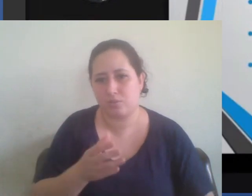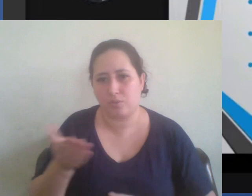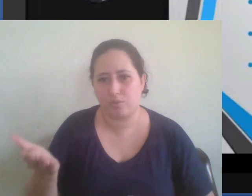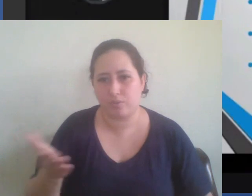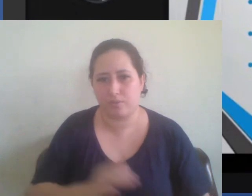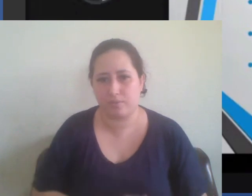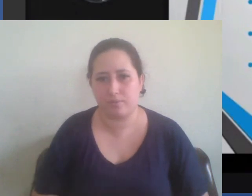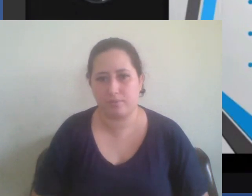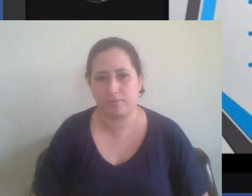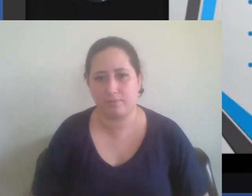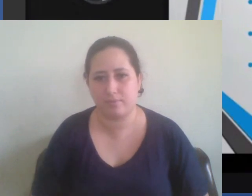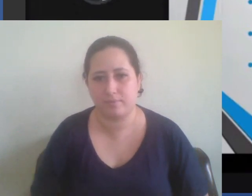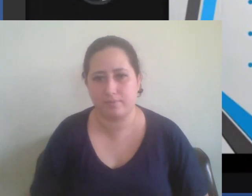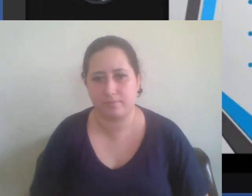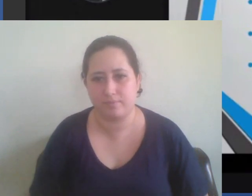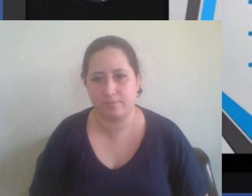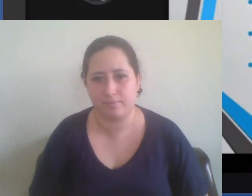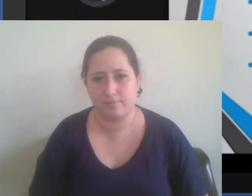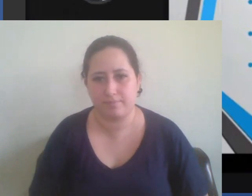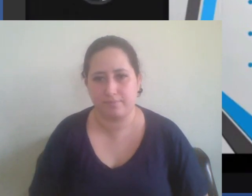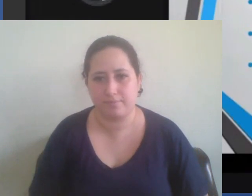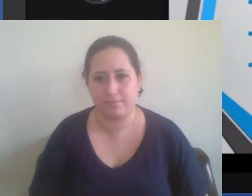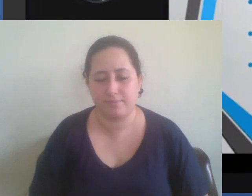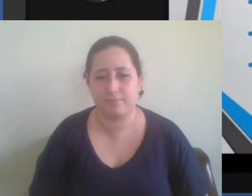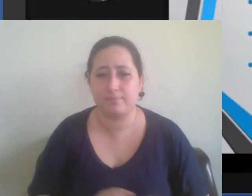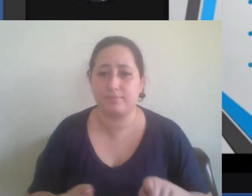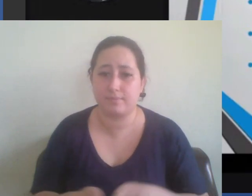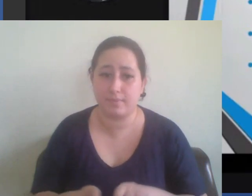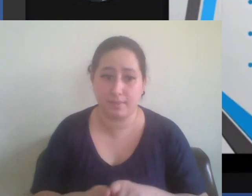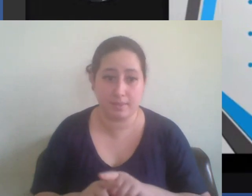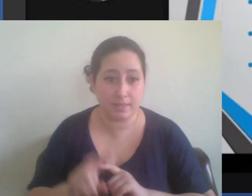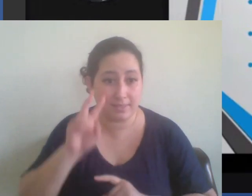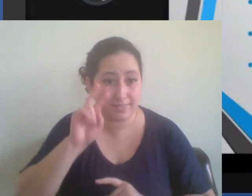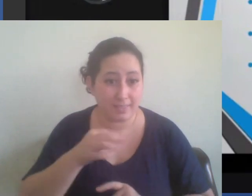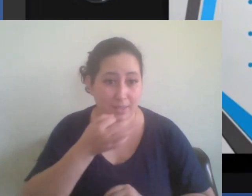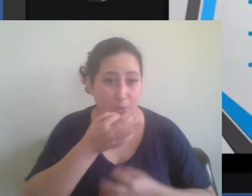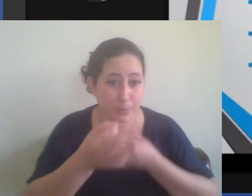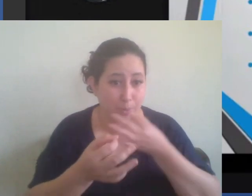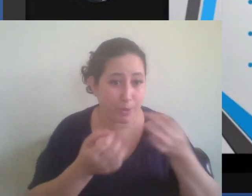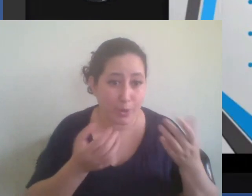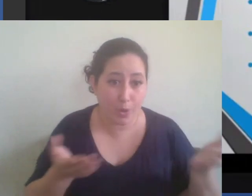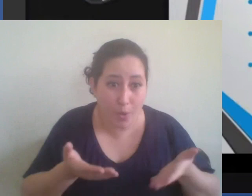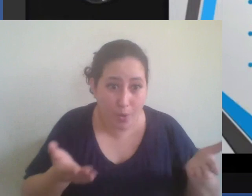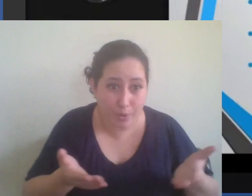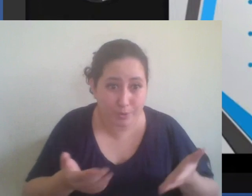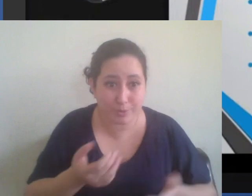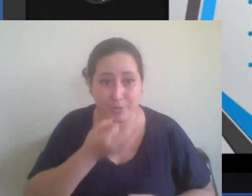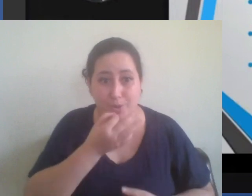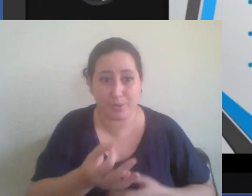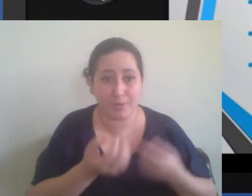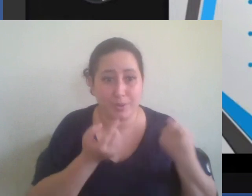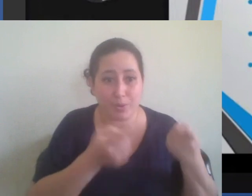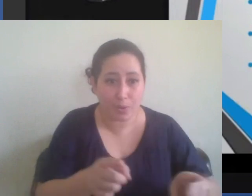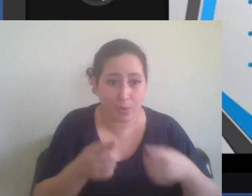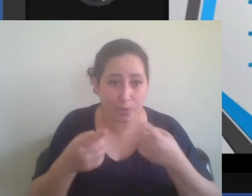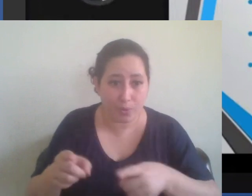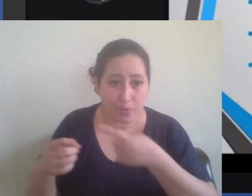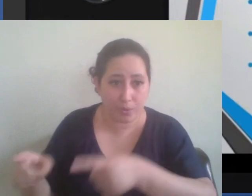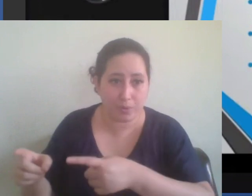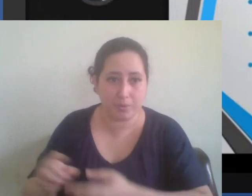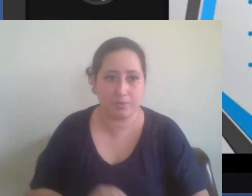elas são também criticadas hoje hoje né